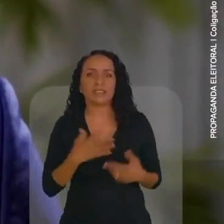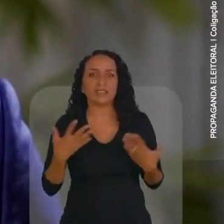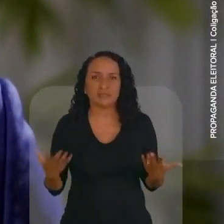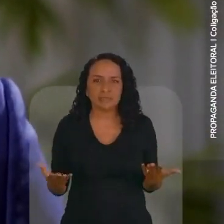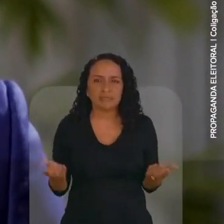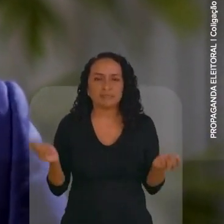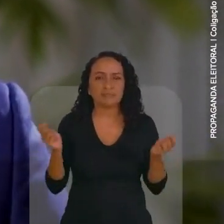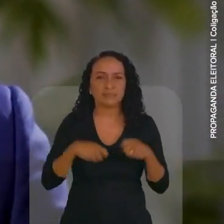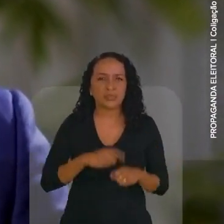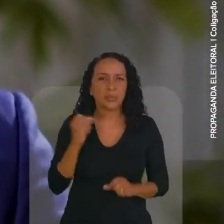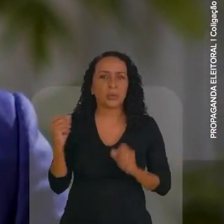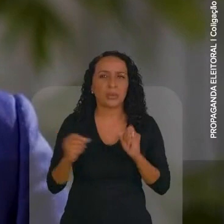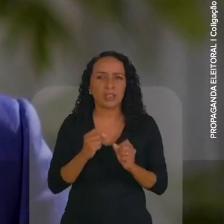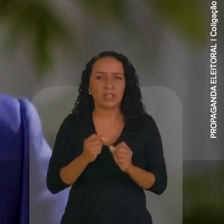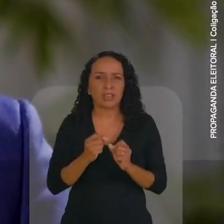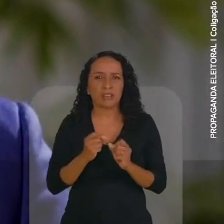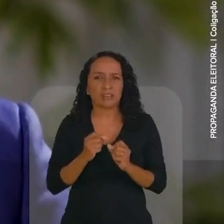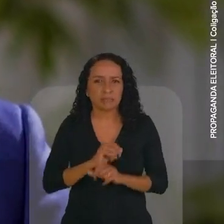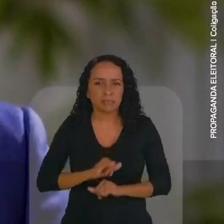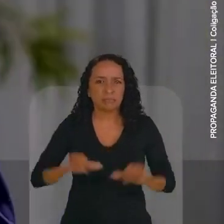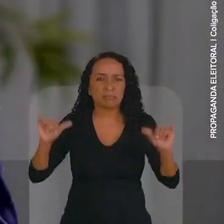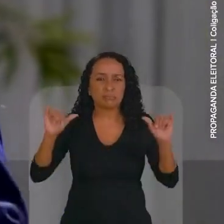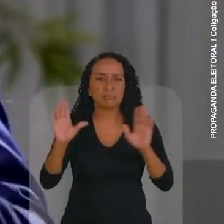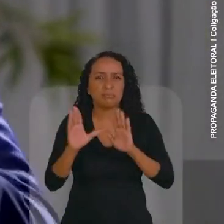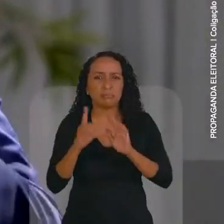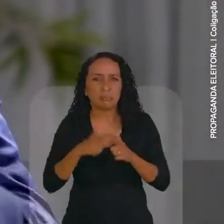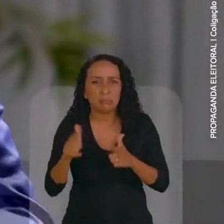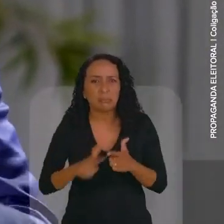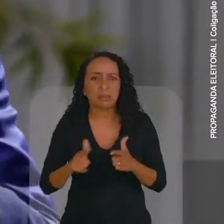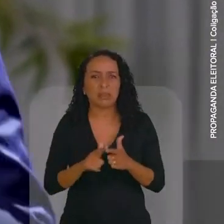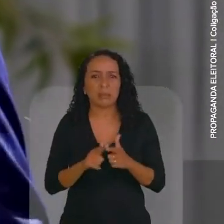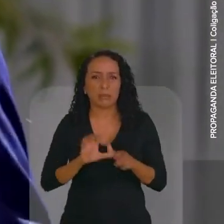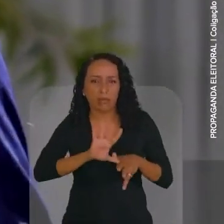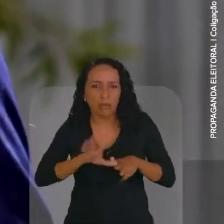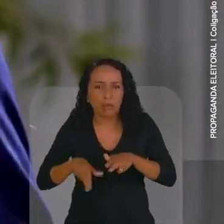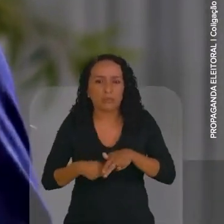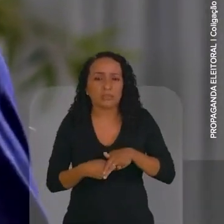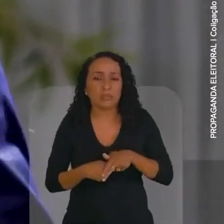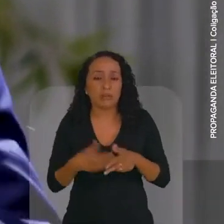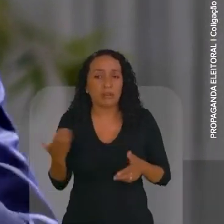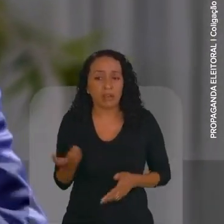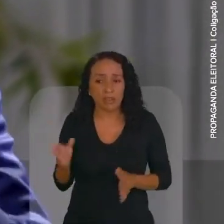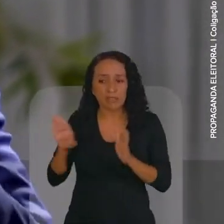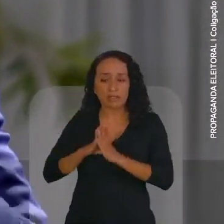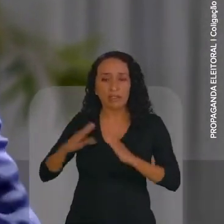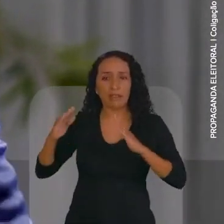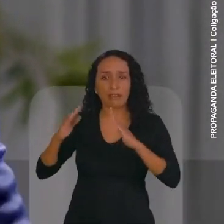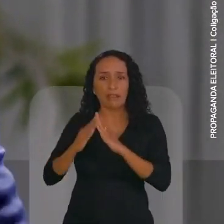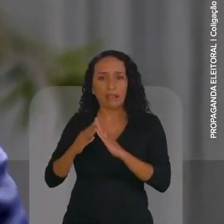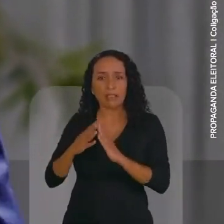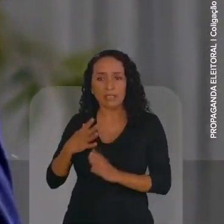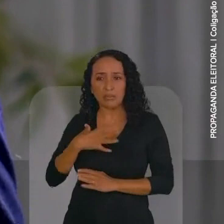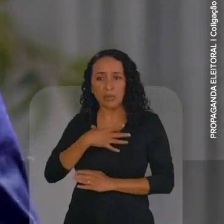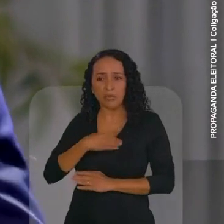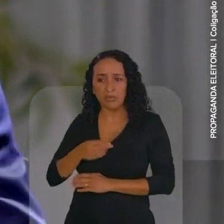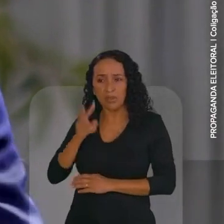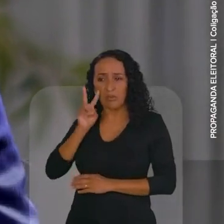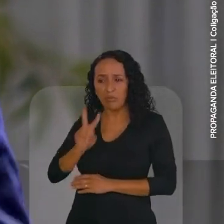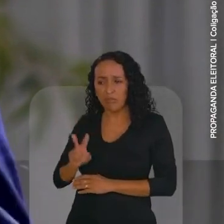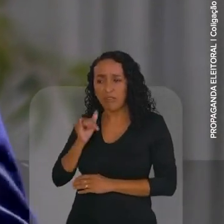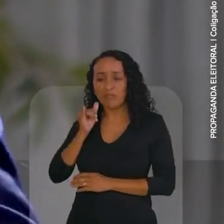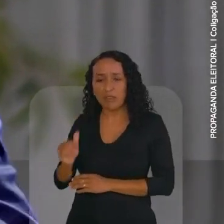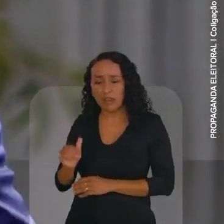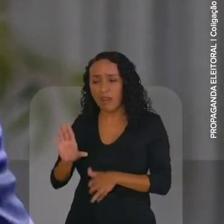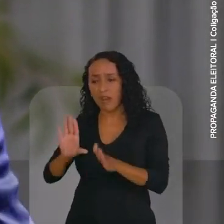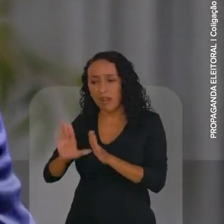manchados por escândalos de corrupção. Eu quero poder chegar na minha casa e olhar nos olhos do meu filho e dizer